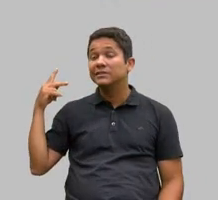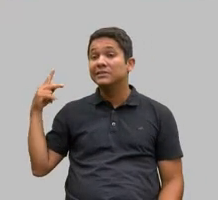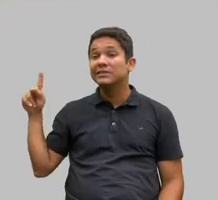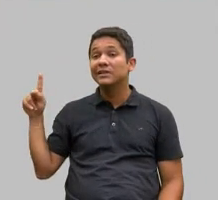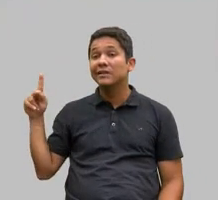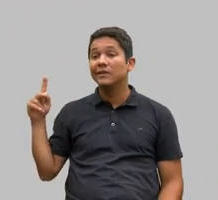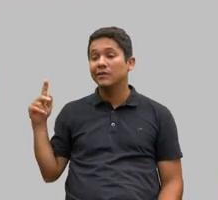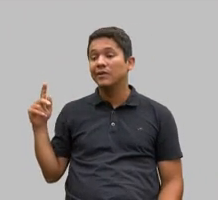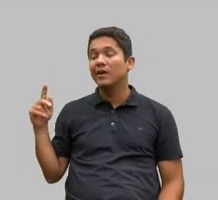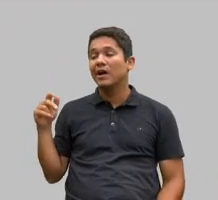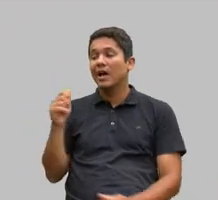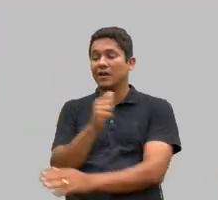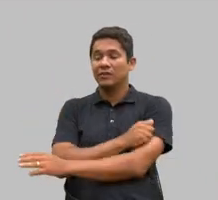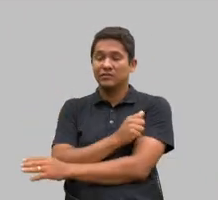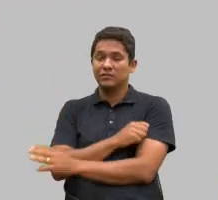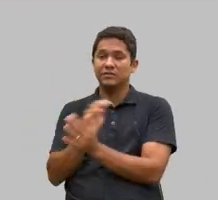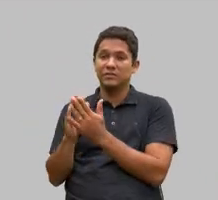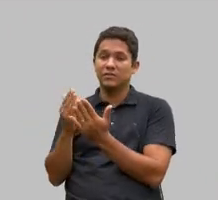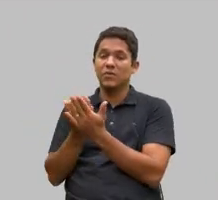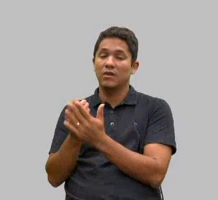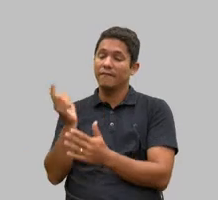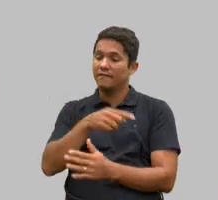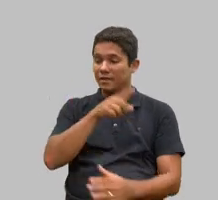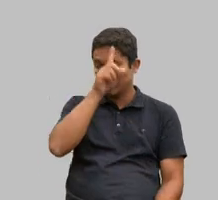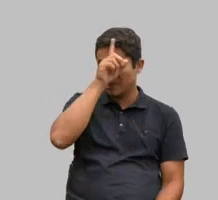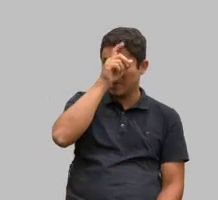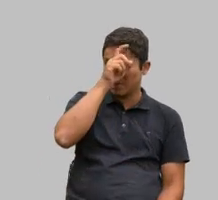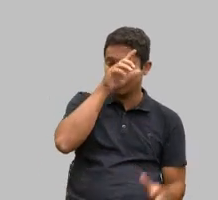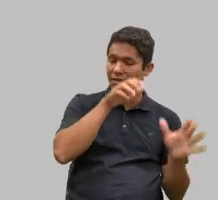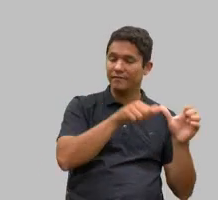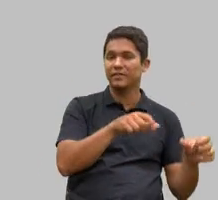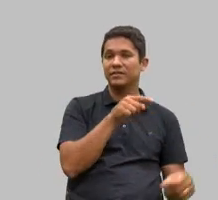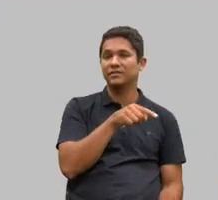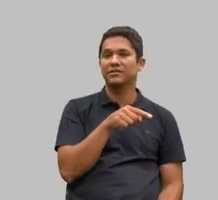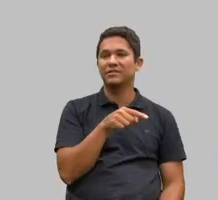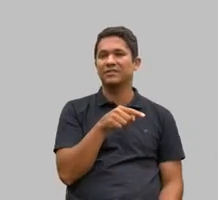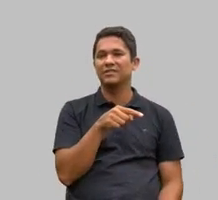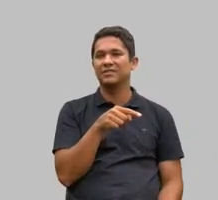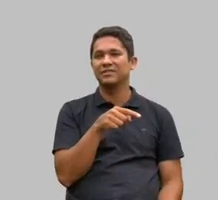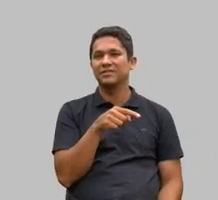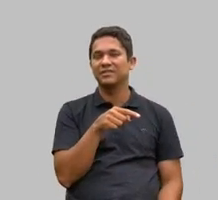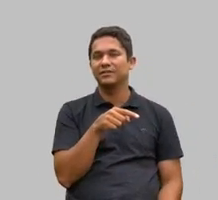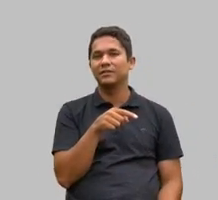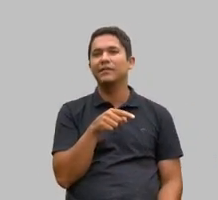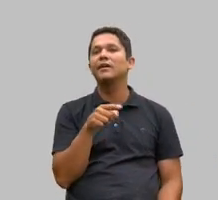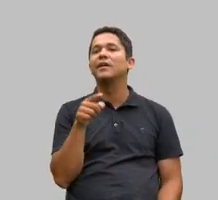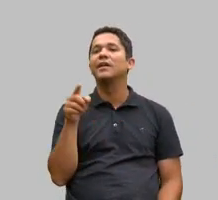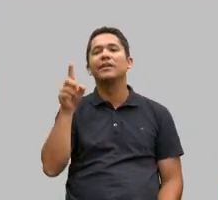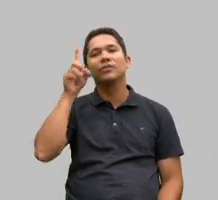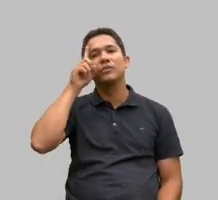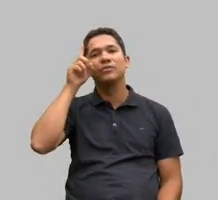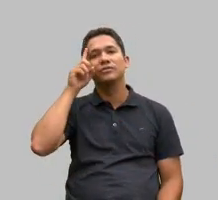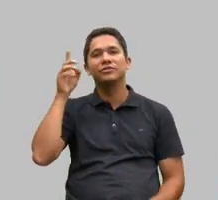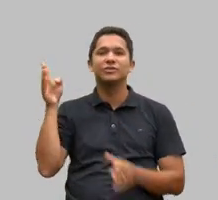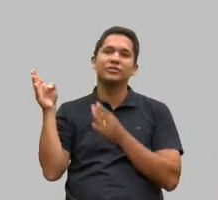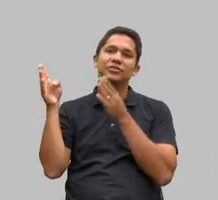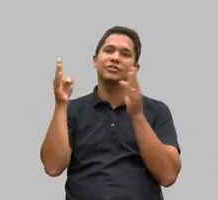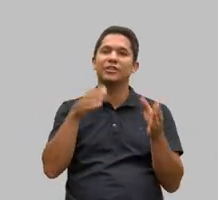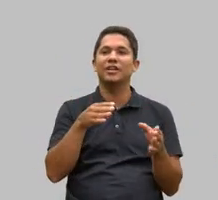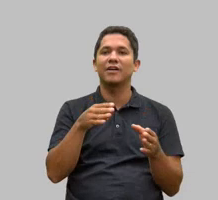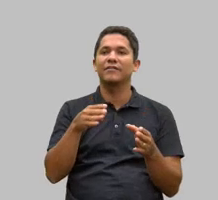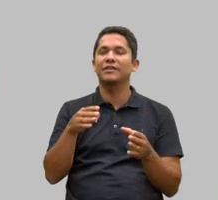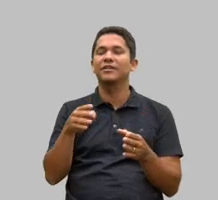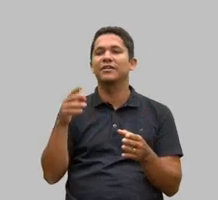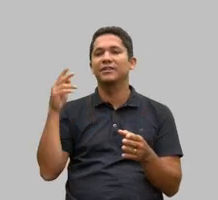pronto-socorro esse aluno todo dia chegava e sentava na porta da minha sala e